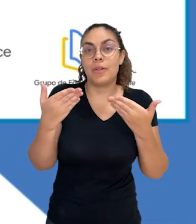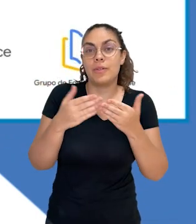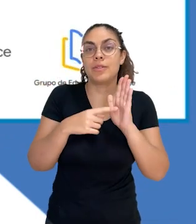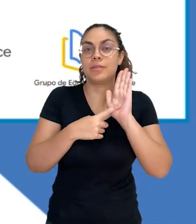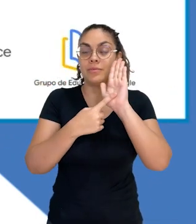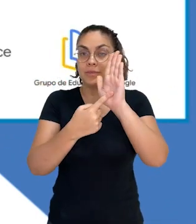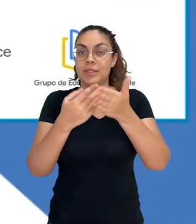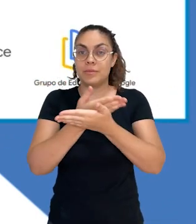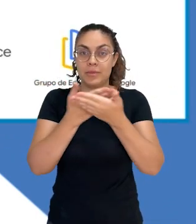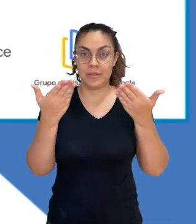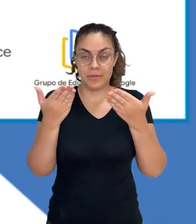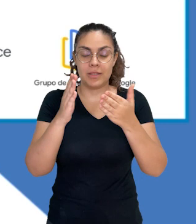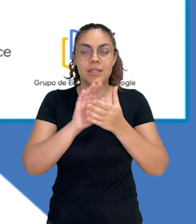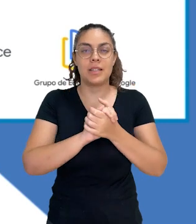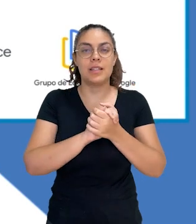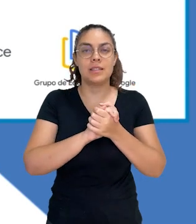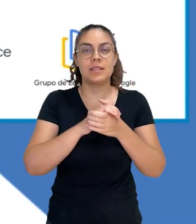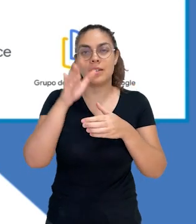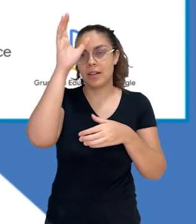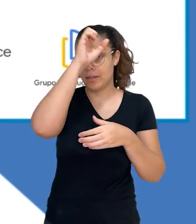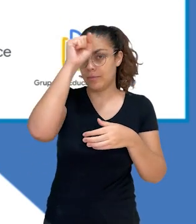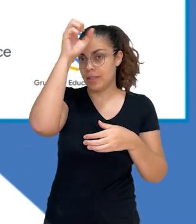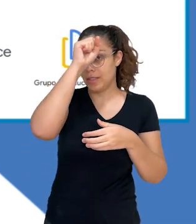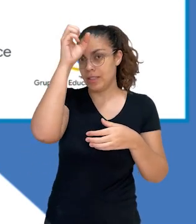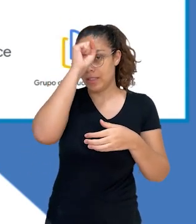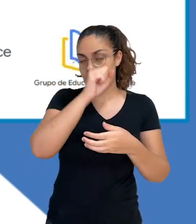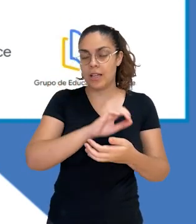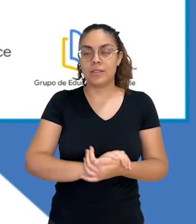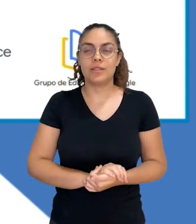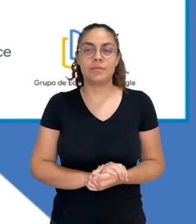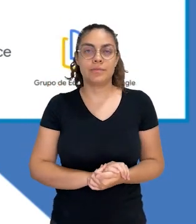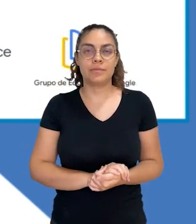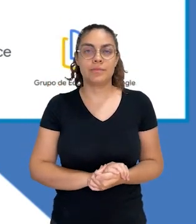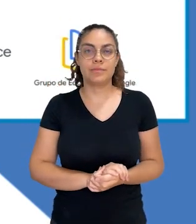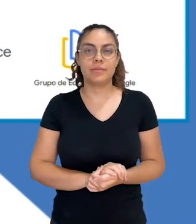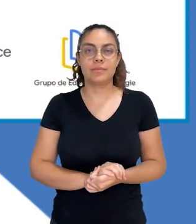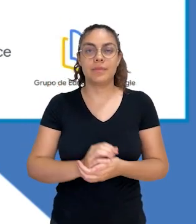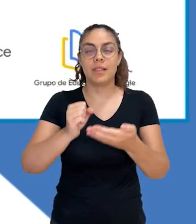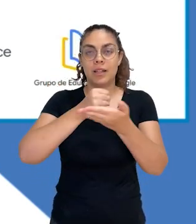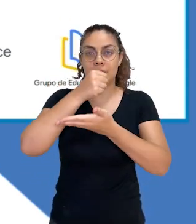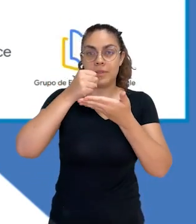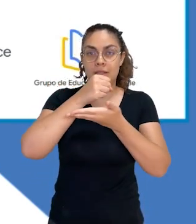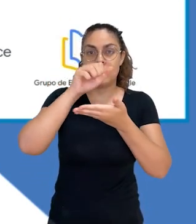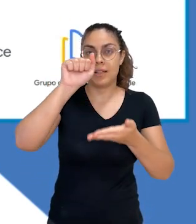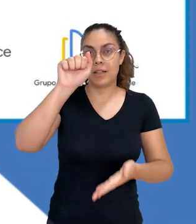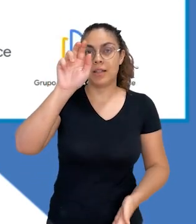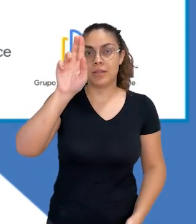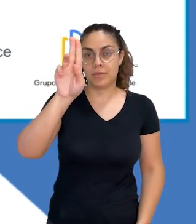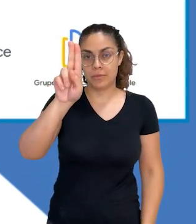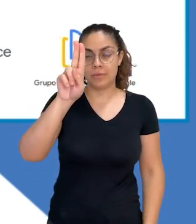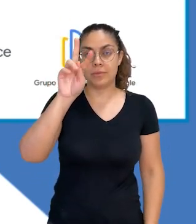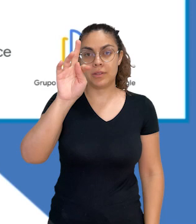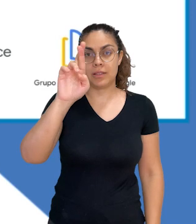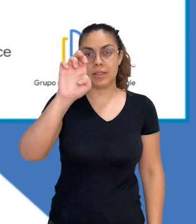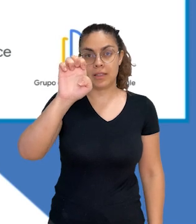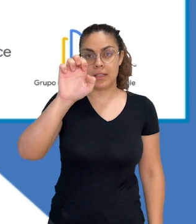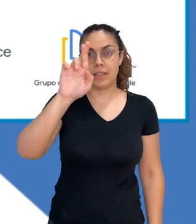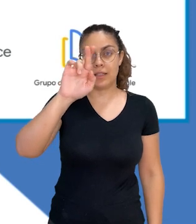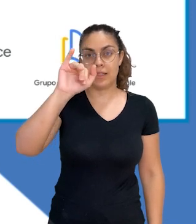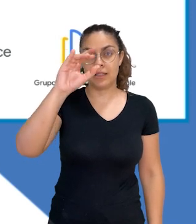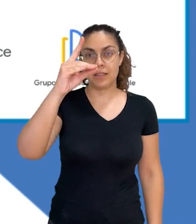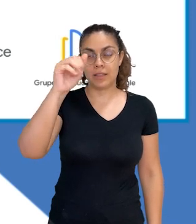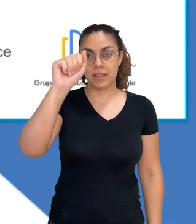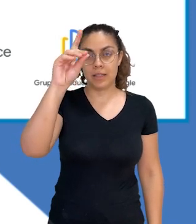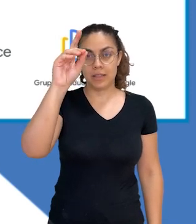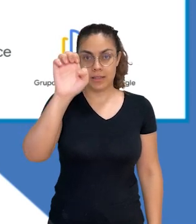vocês um material, uma trilha de aprendizagem que é baseada em alteridade, relações de alteridade. E nessa trilha